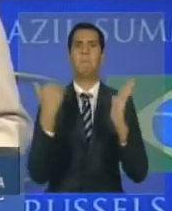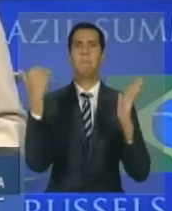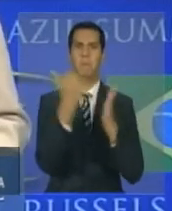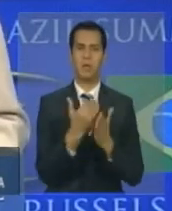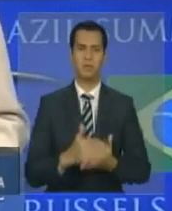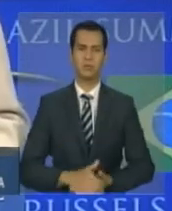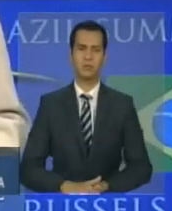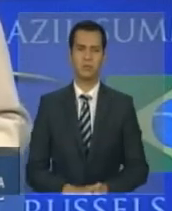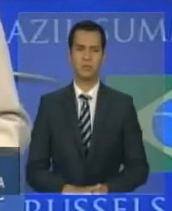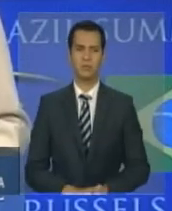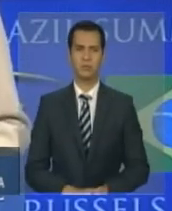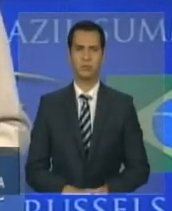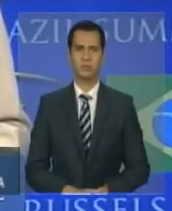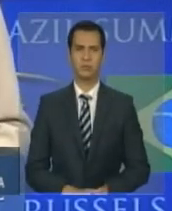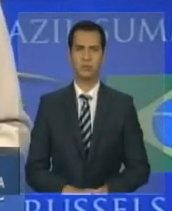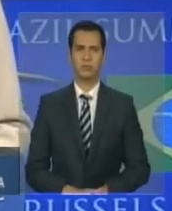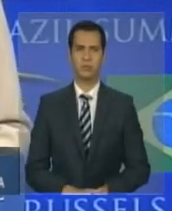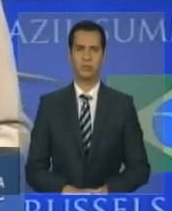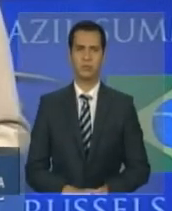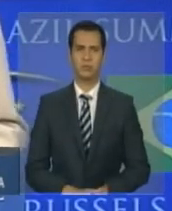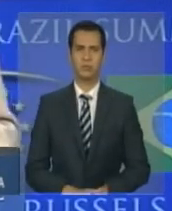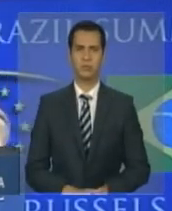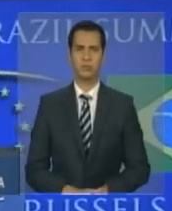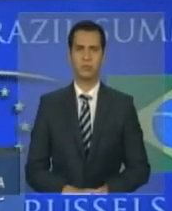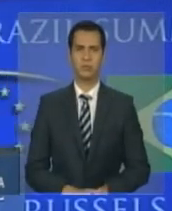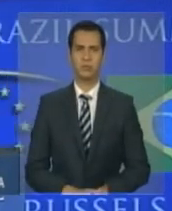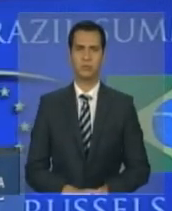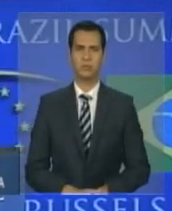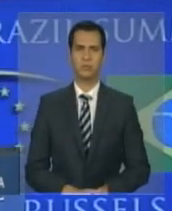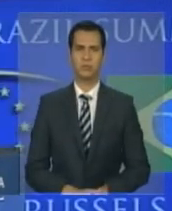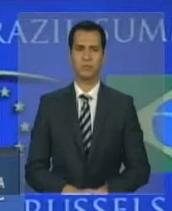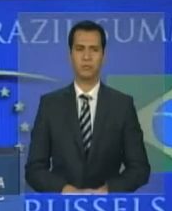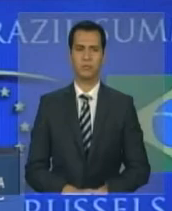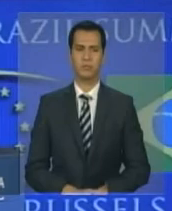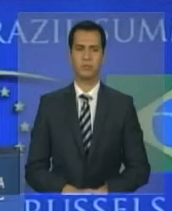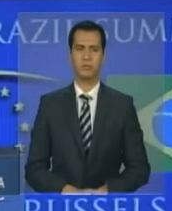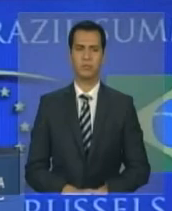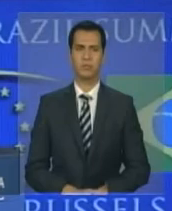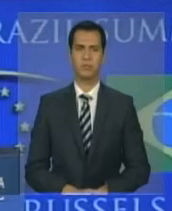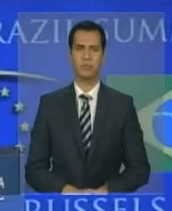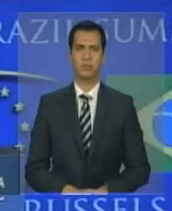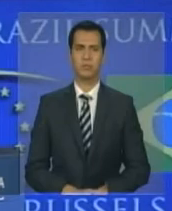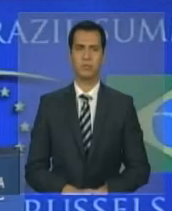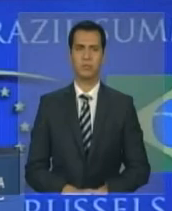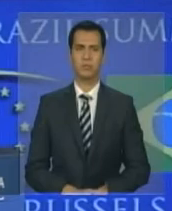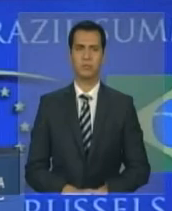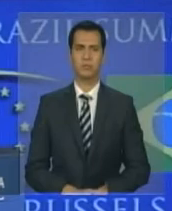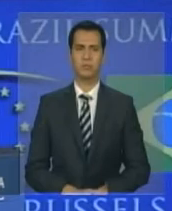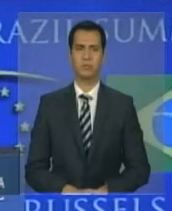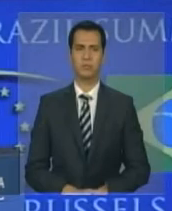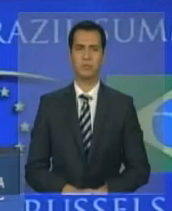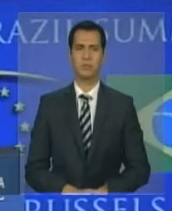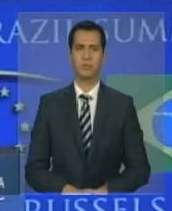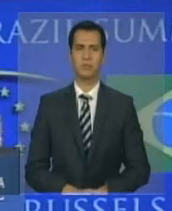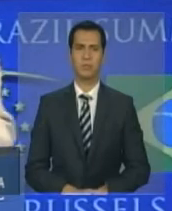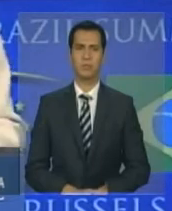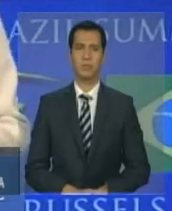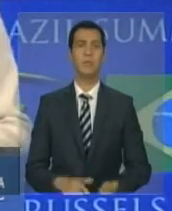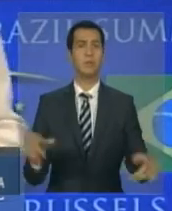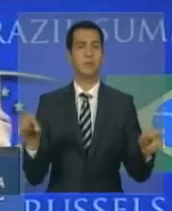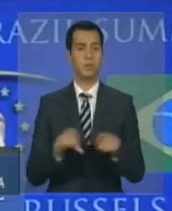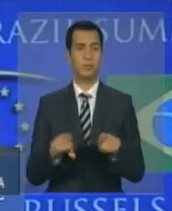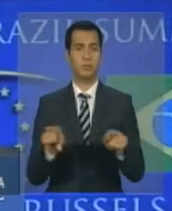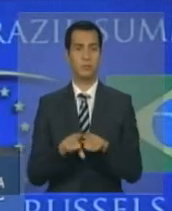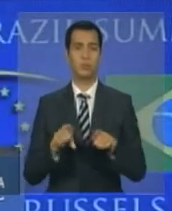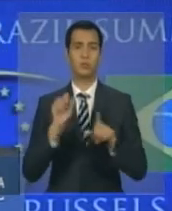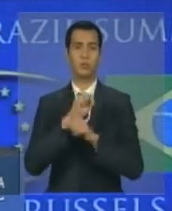desigualdades